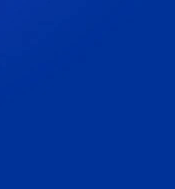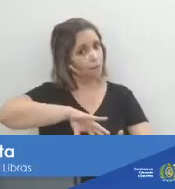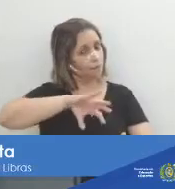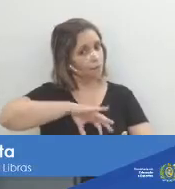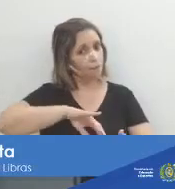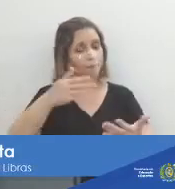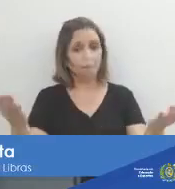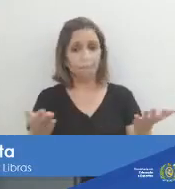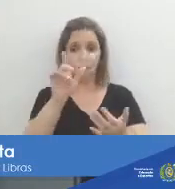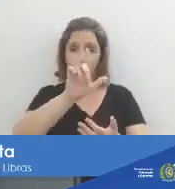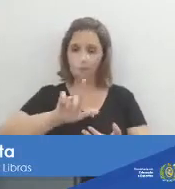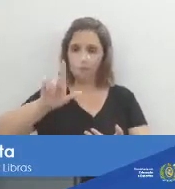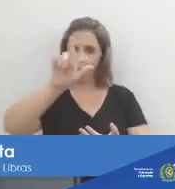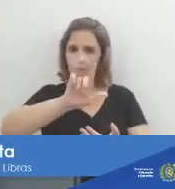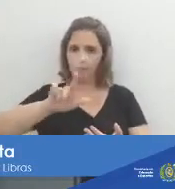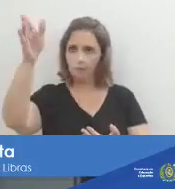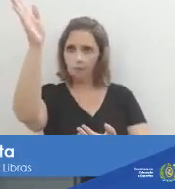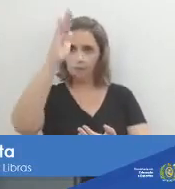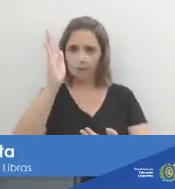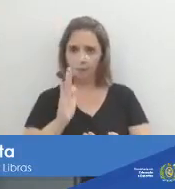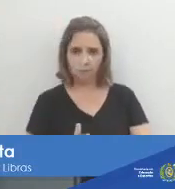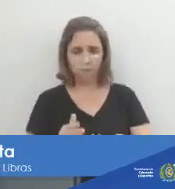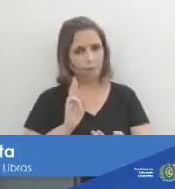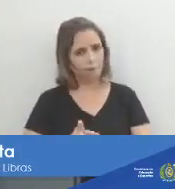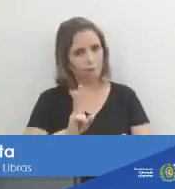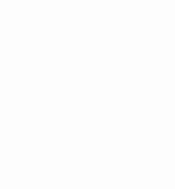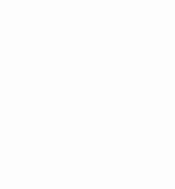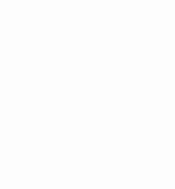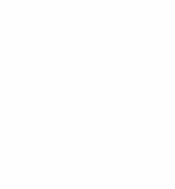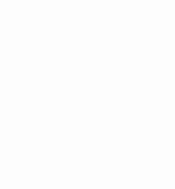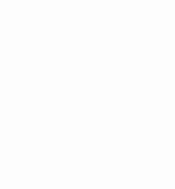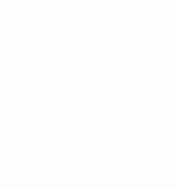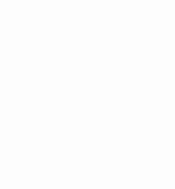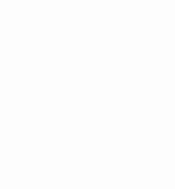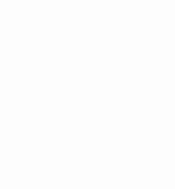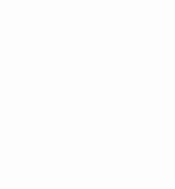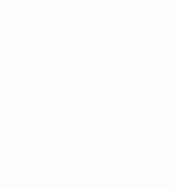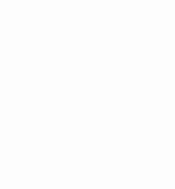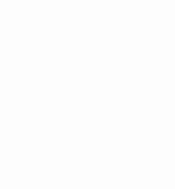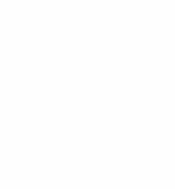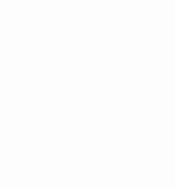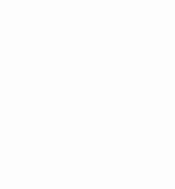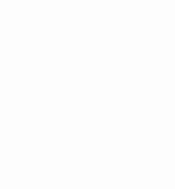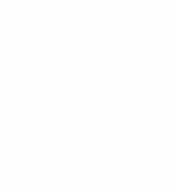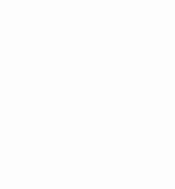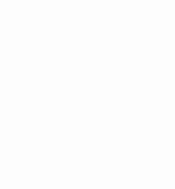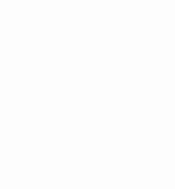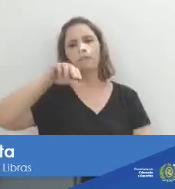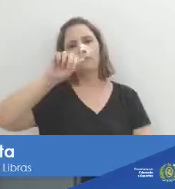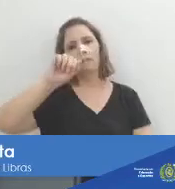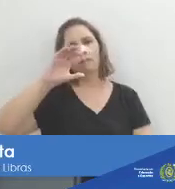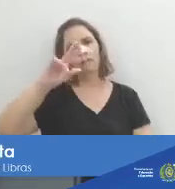literatura brasileira, continuando a análise de obras de Machado de Assis, estamos falando do